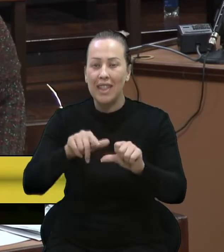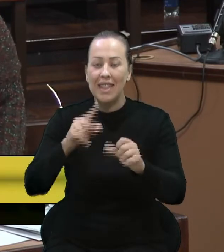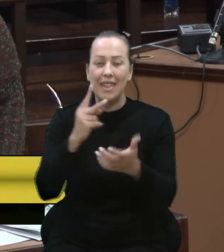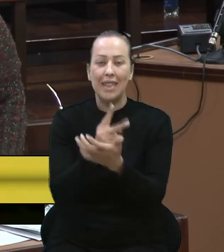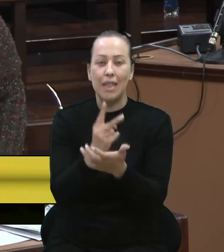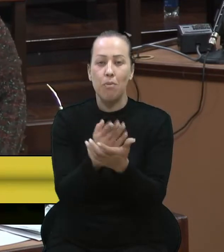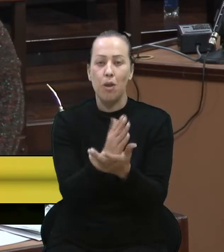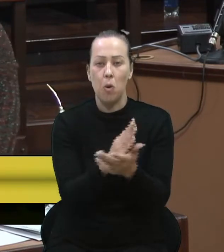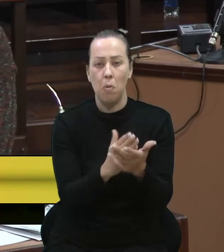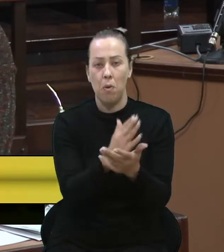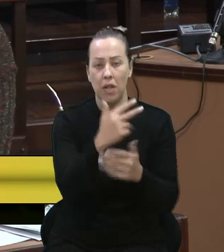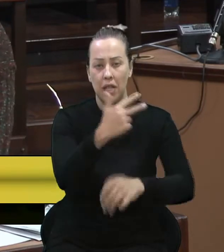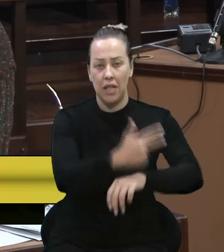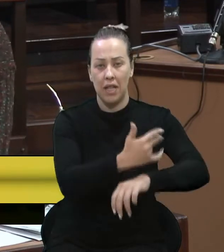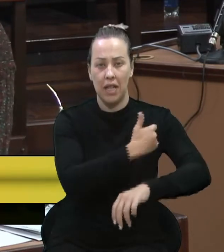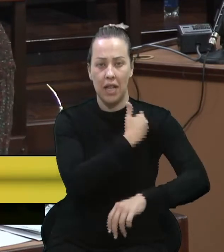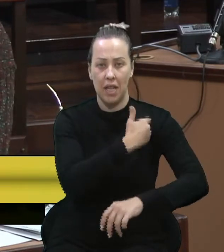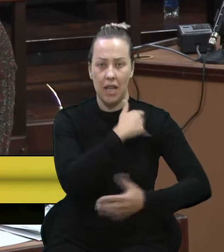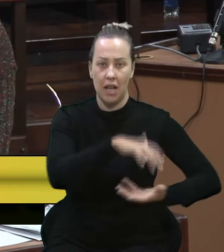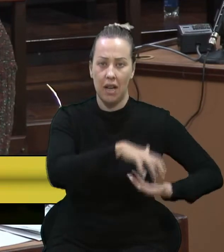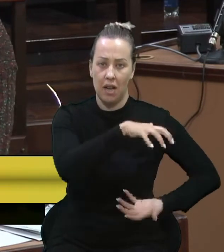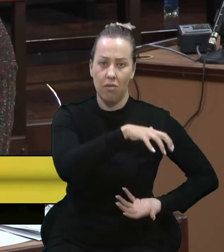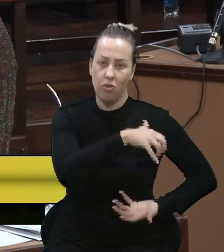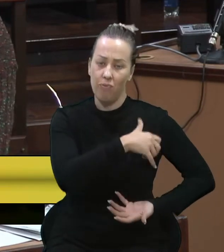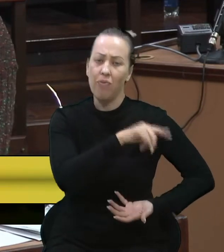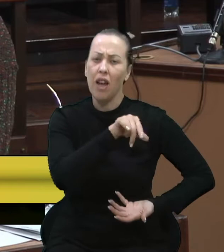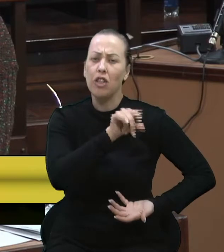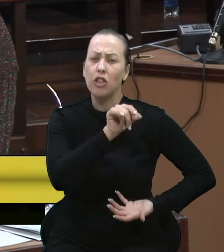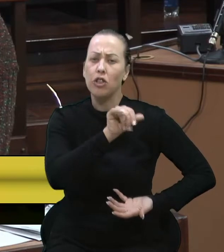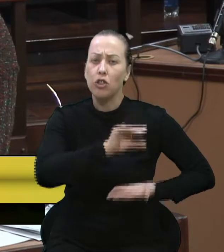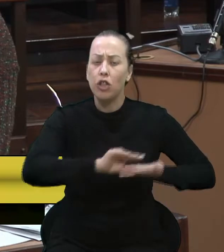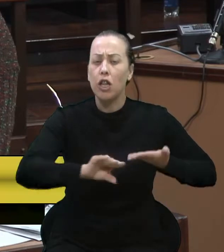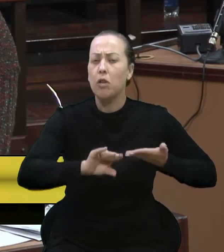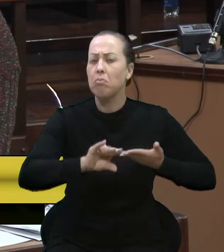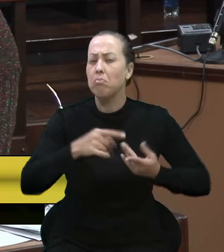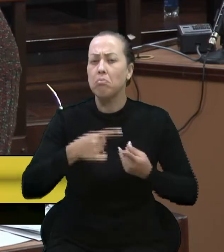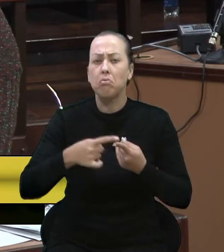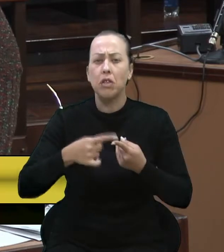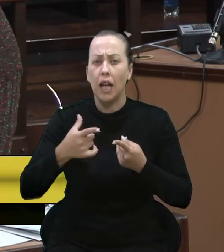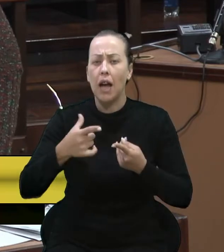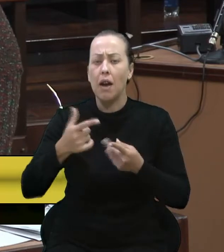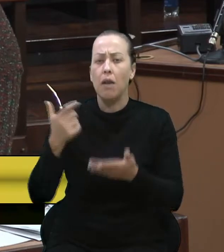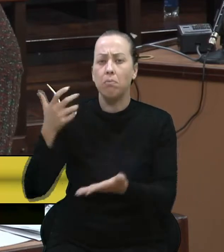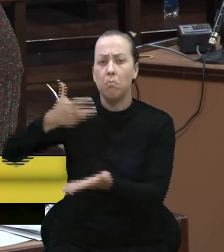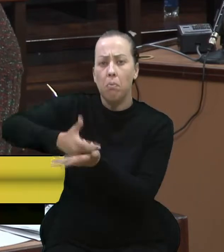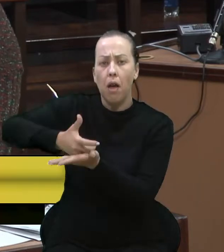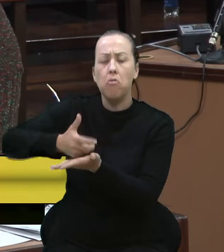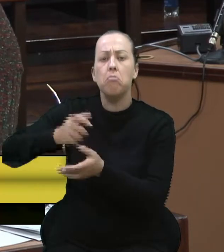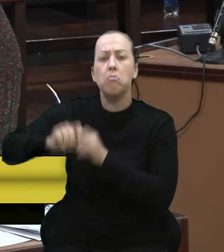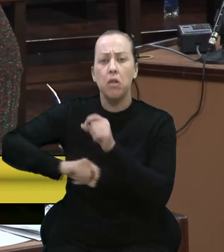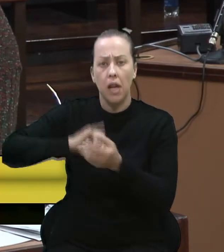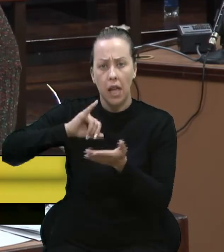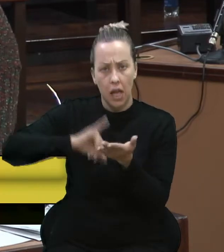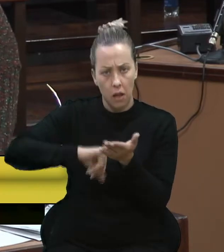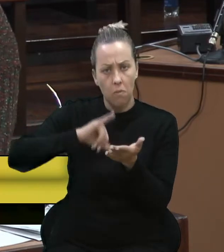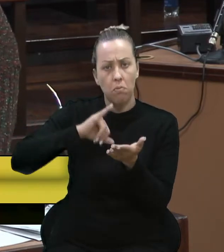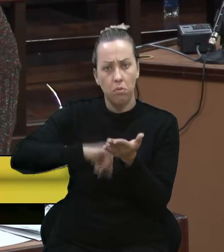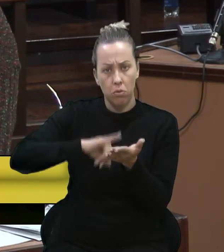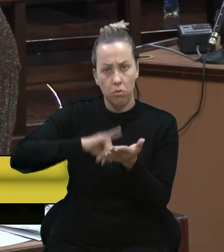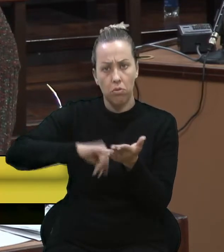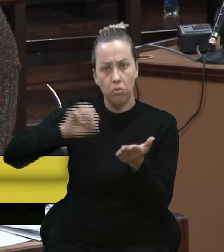aos idosos. recursos oriundos de contribuição de impostos,